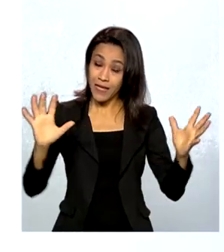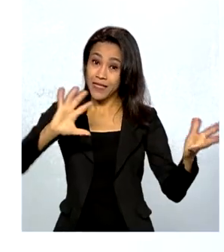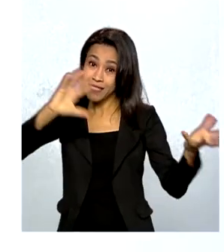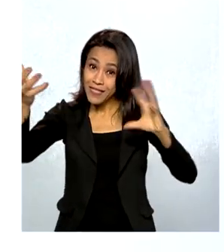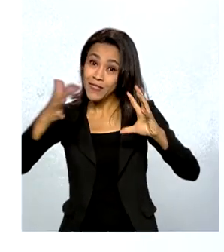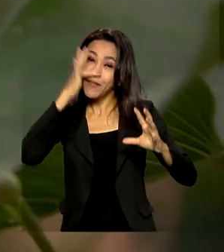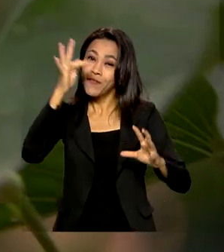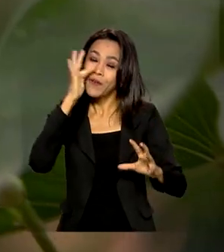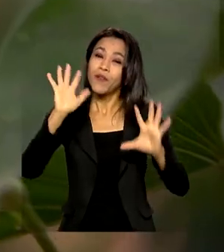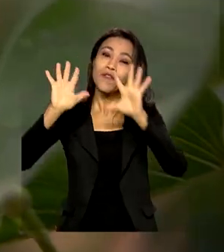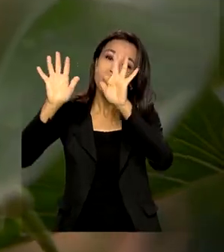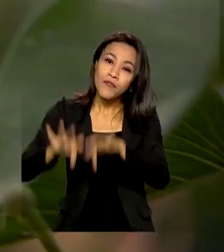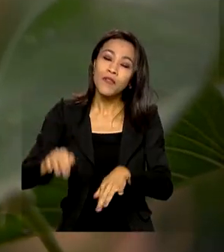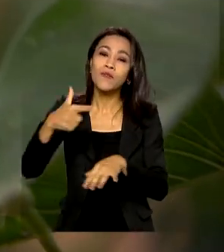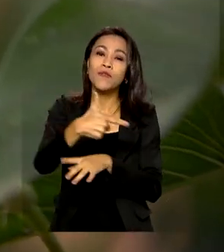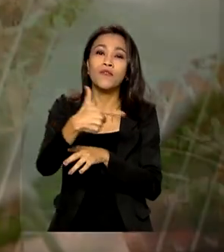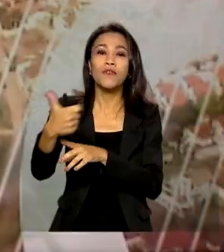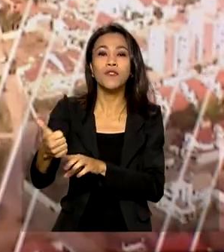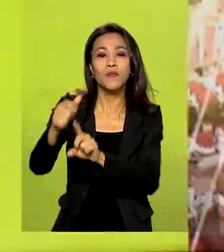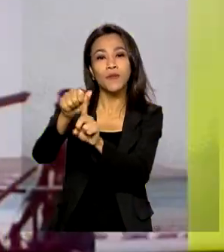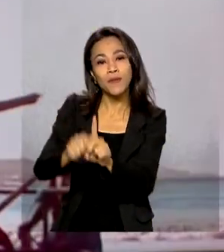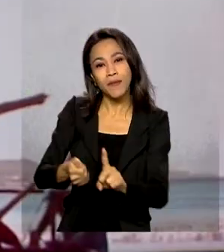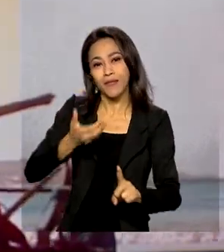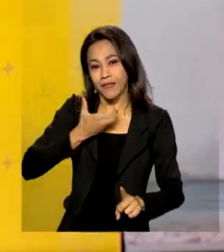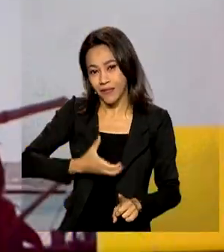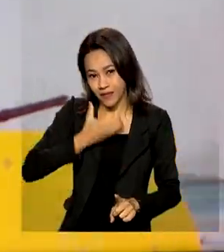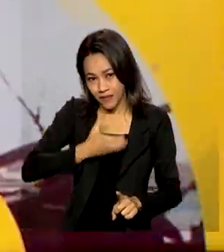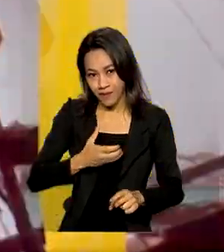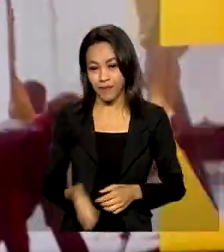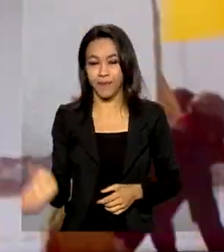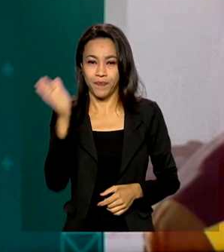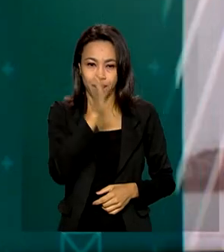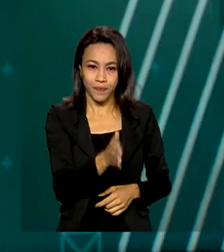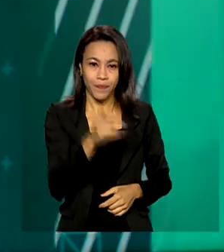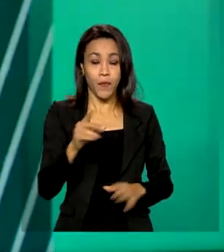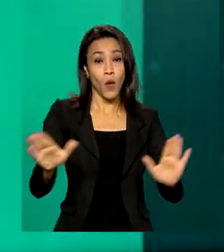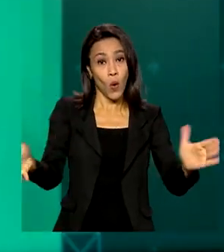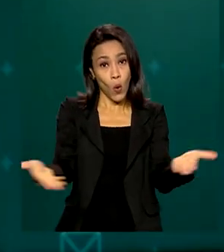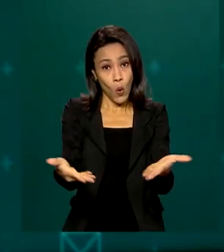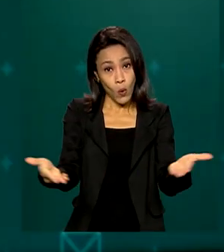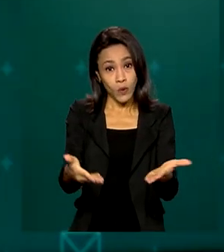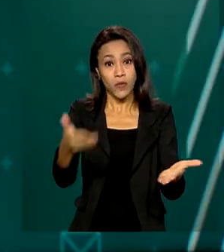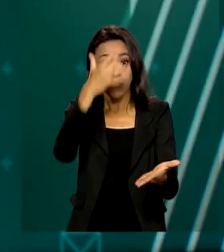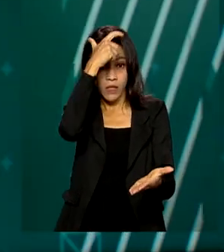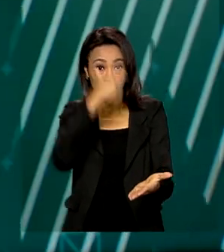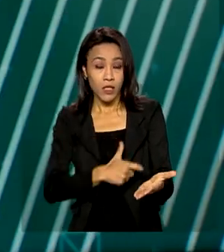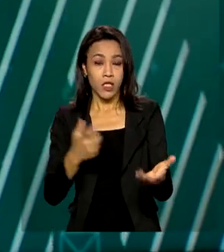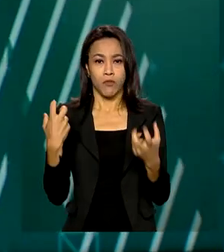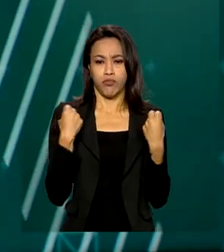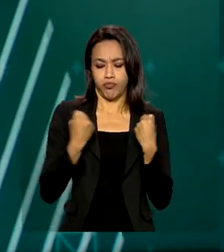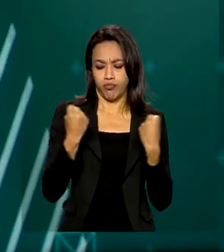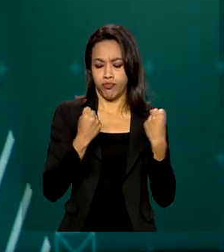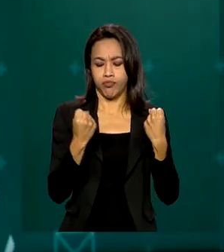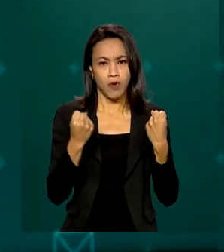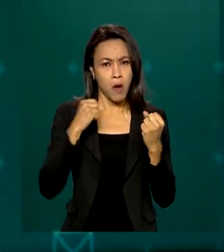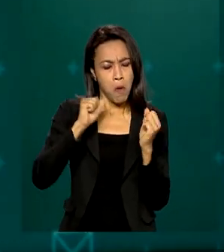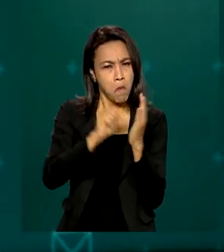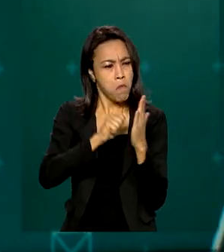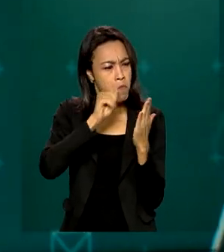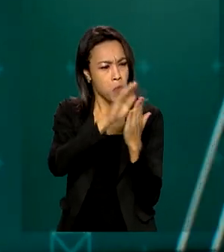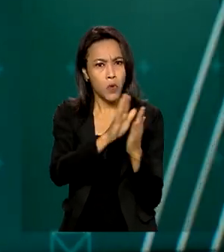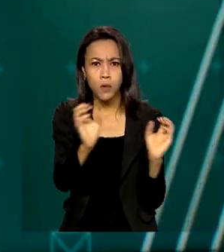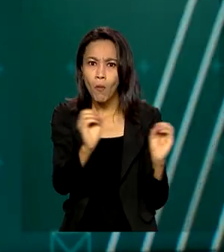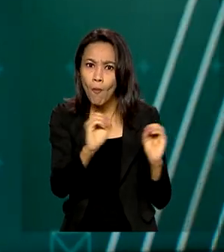termina em 21 de dezembro. A partir de hoje, motoristas que não levarem multas vão ter acesso a vários